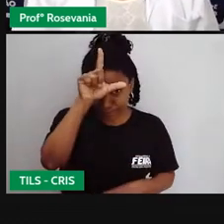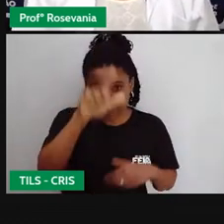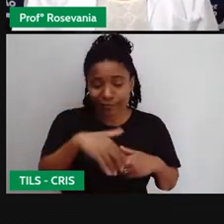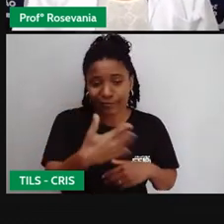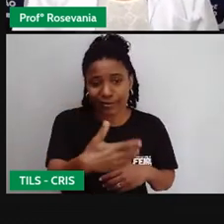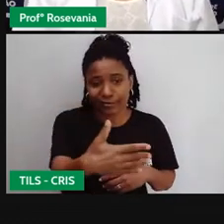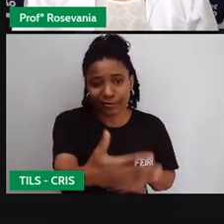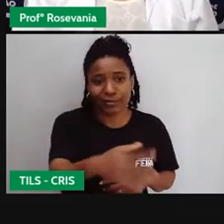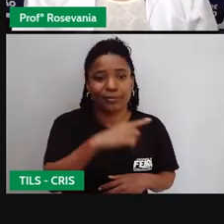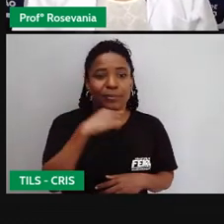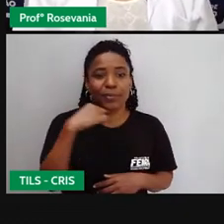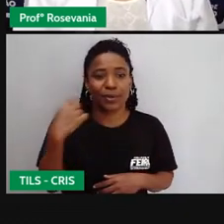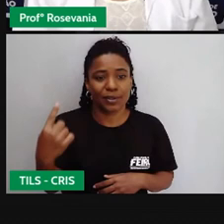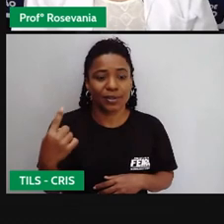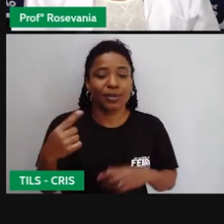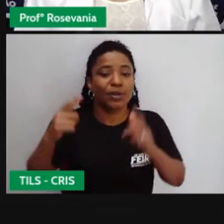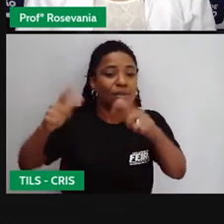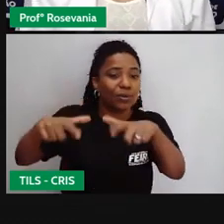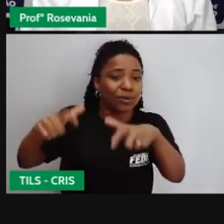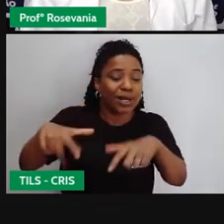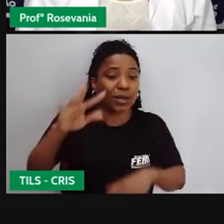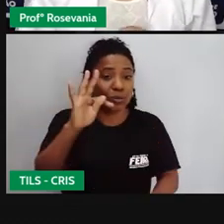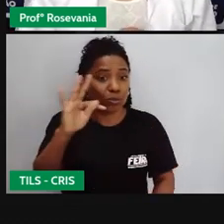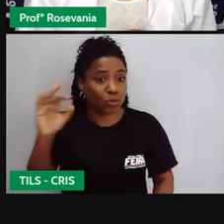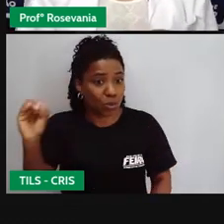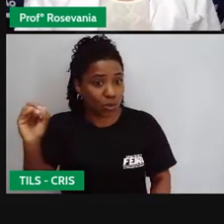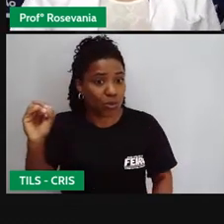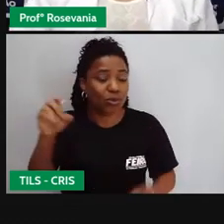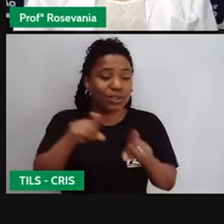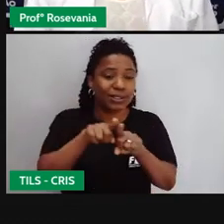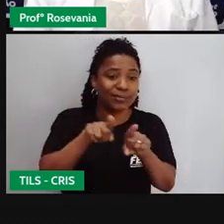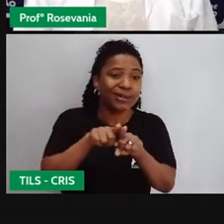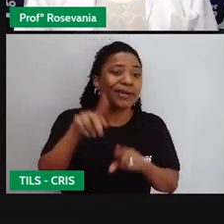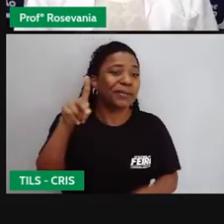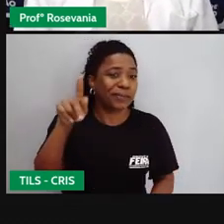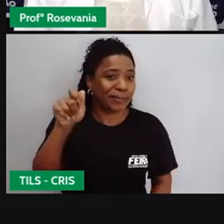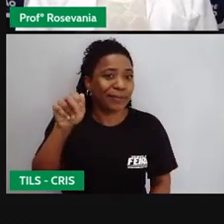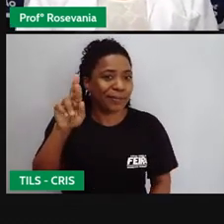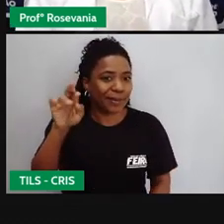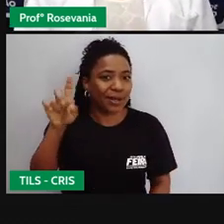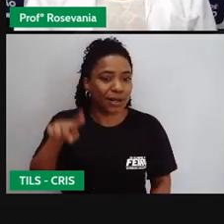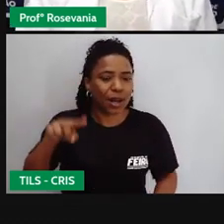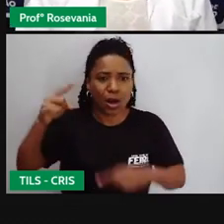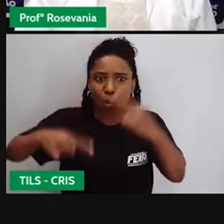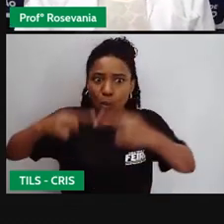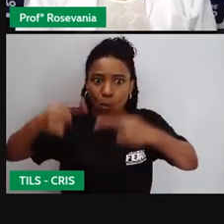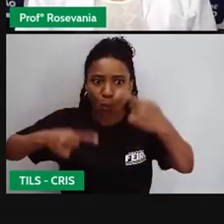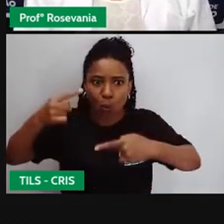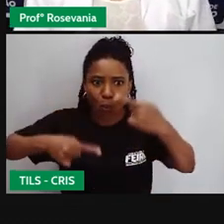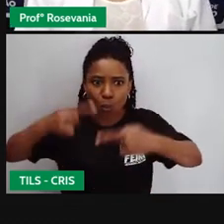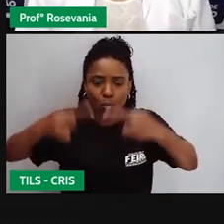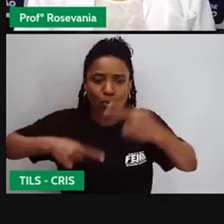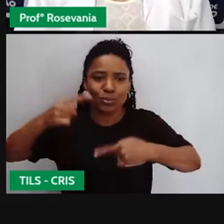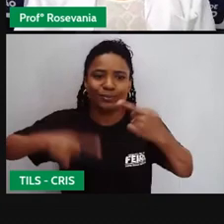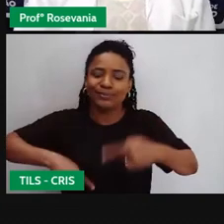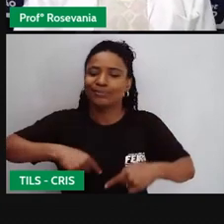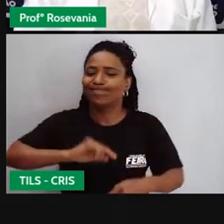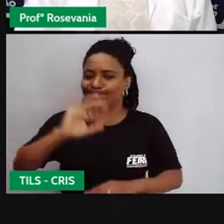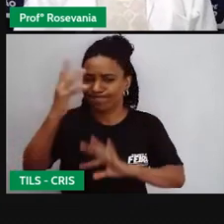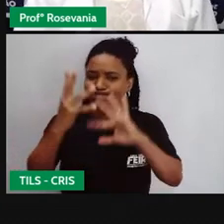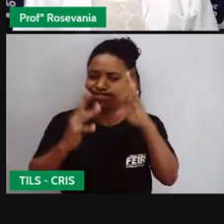principalmente ali naquela região do Tocantins, ali do Pará, tem muitos conflitos referentes a isso.